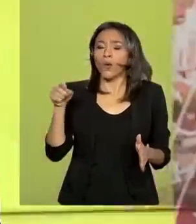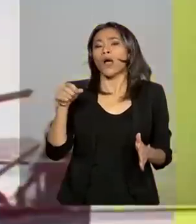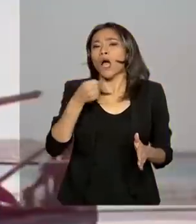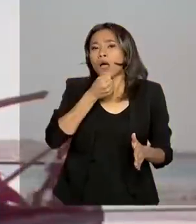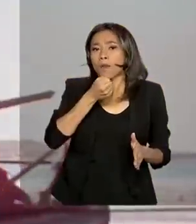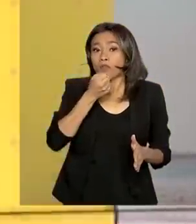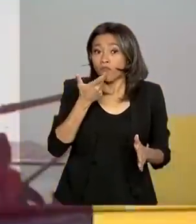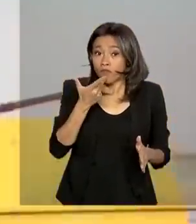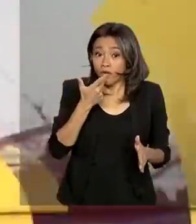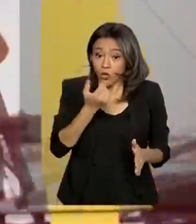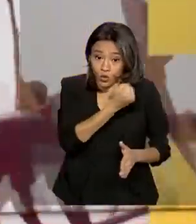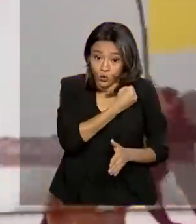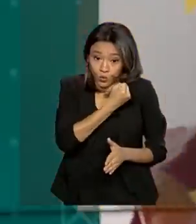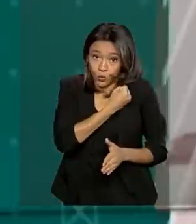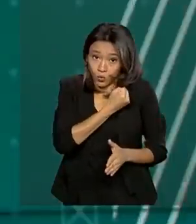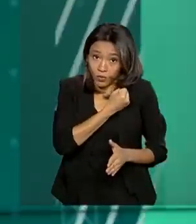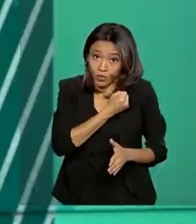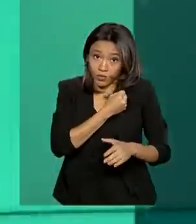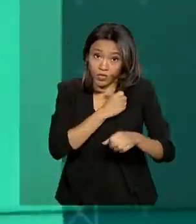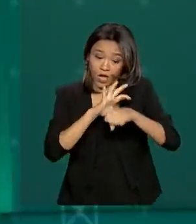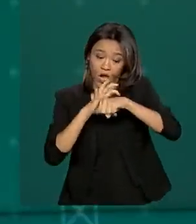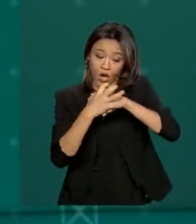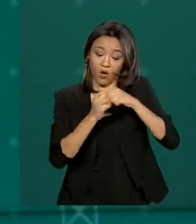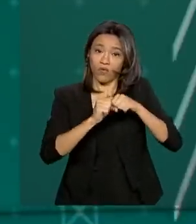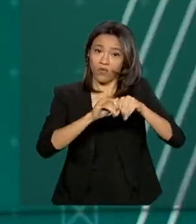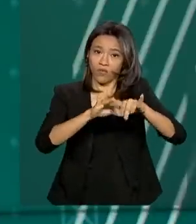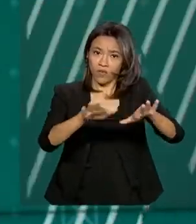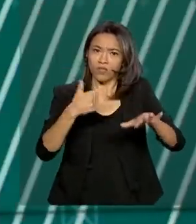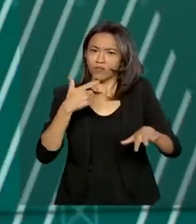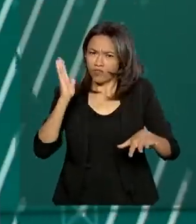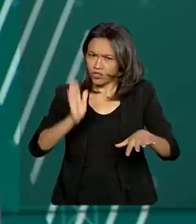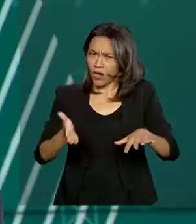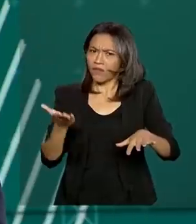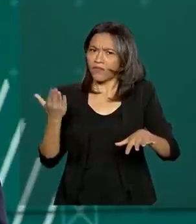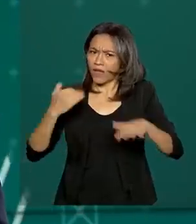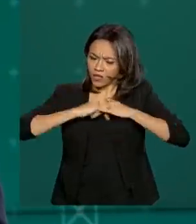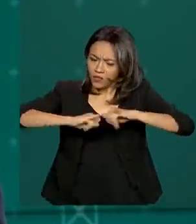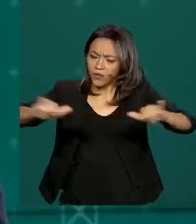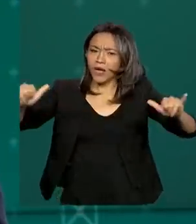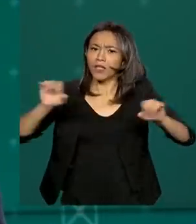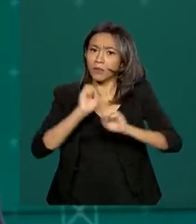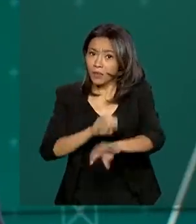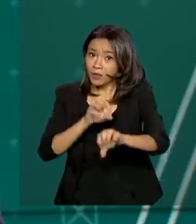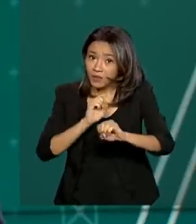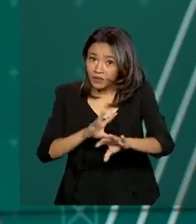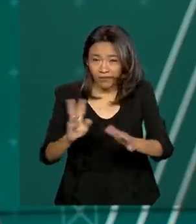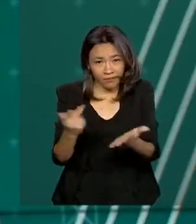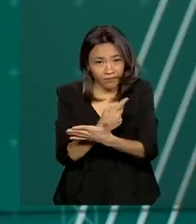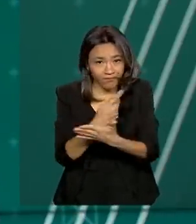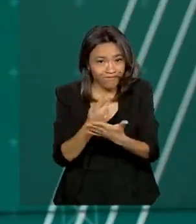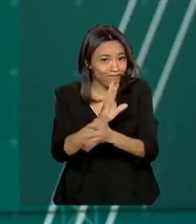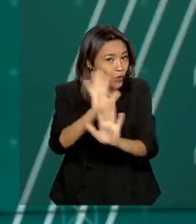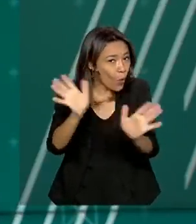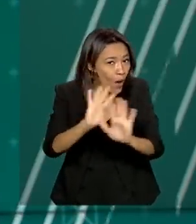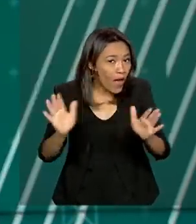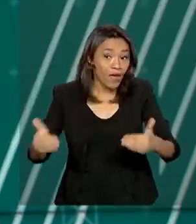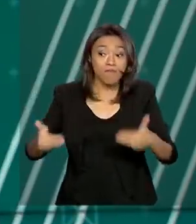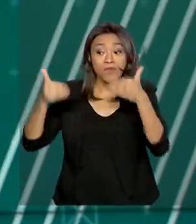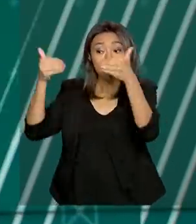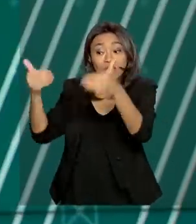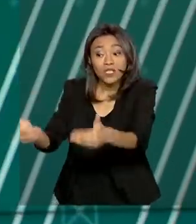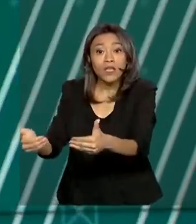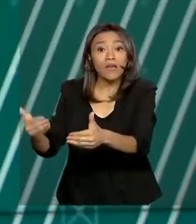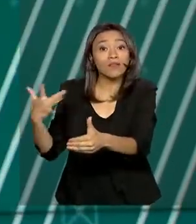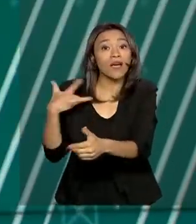que os números da Covid-19 no Brasil haviam sido divulgados pelo Ministério da Educação. Claro, corrigindo, esses números são divulgados pelo